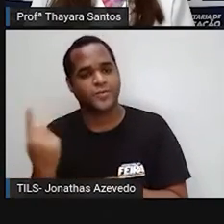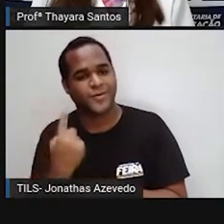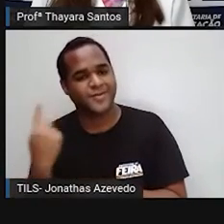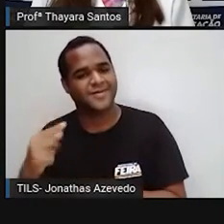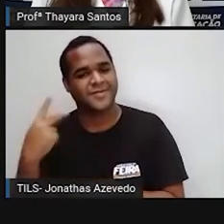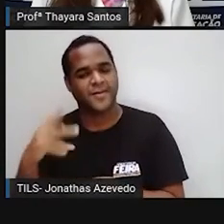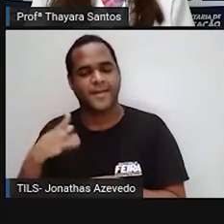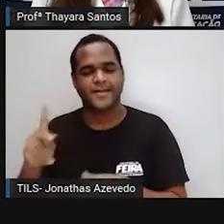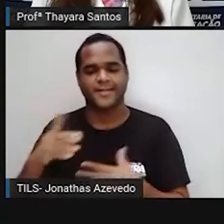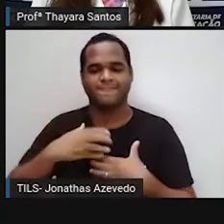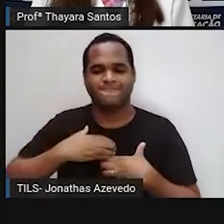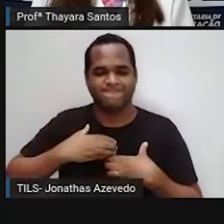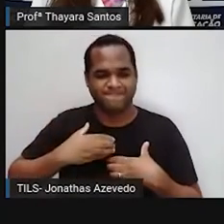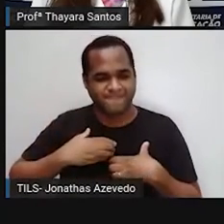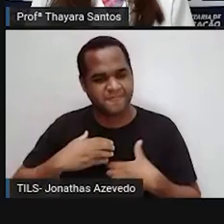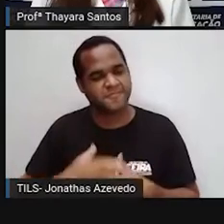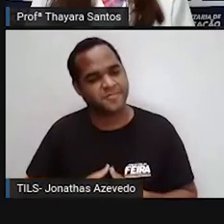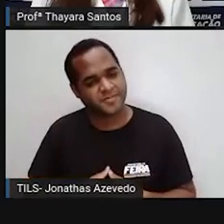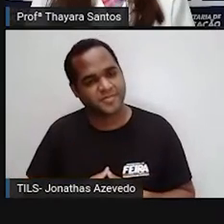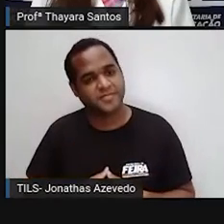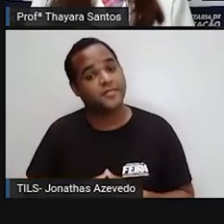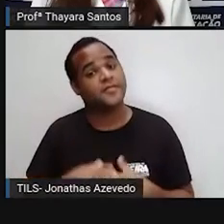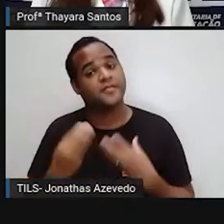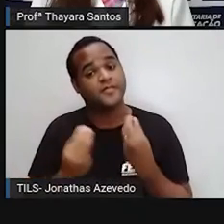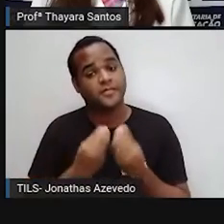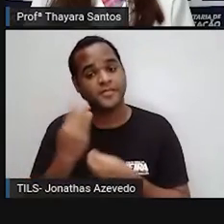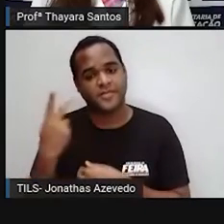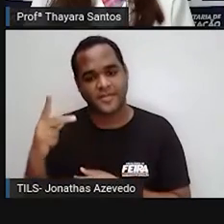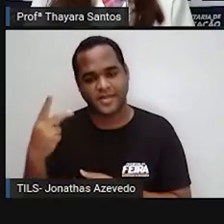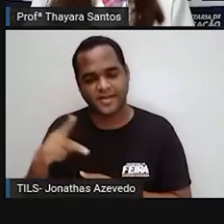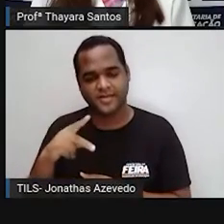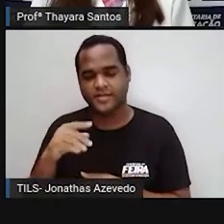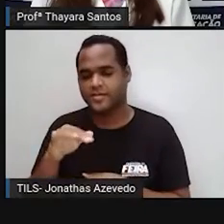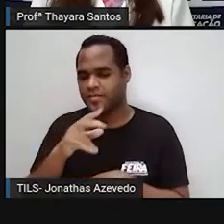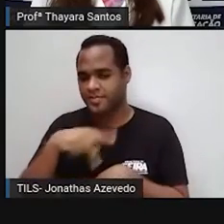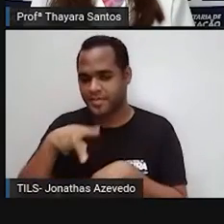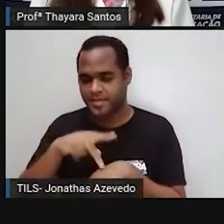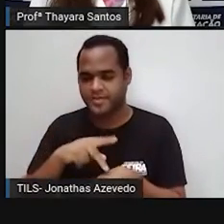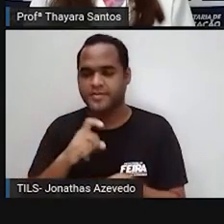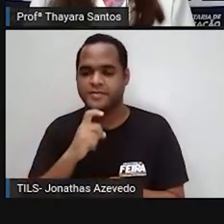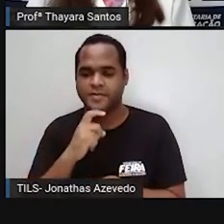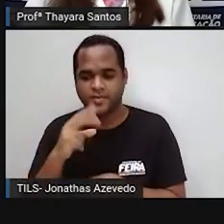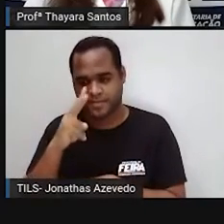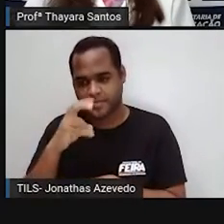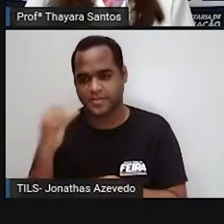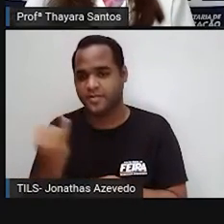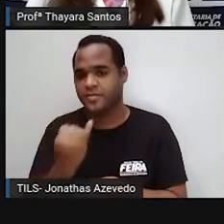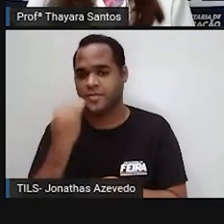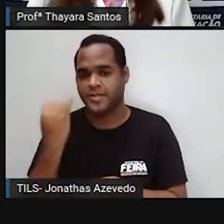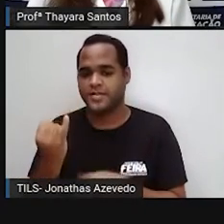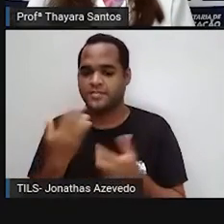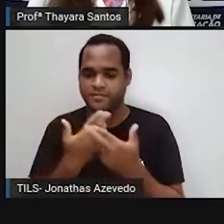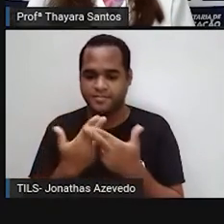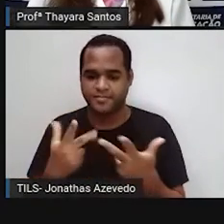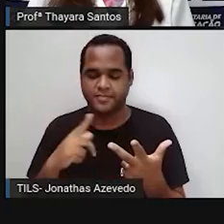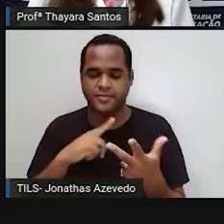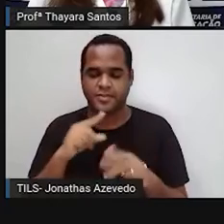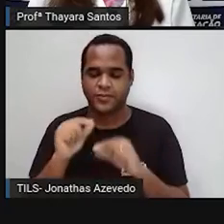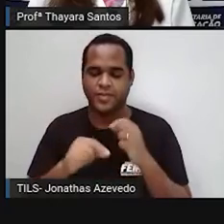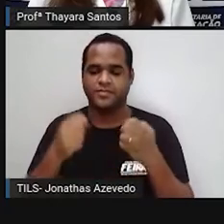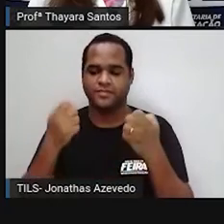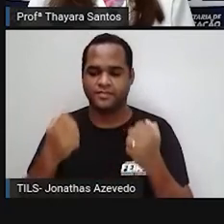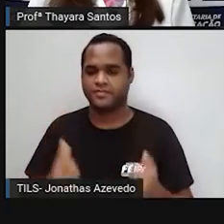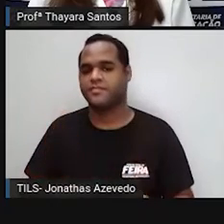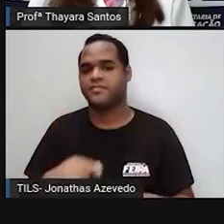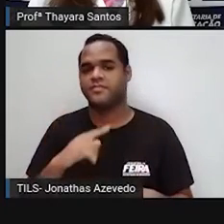sensível. E, como a Antártica, ela tem uma importância fundamental com relação à influência